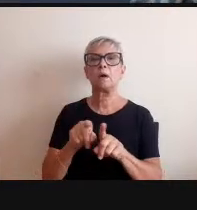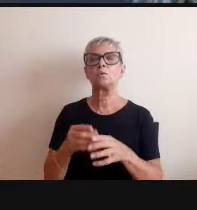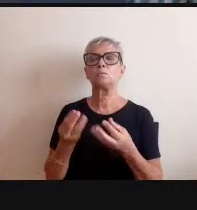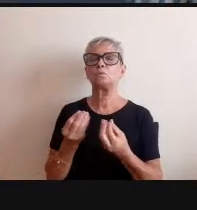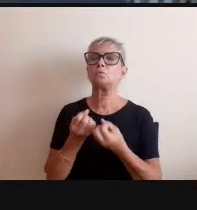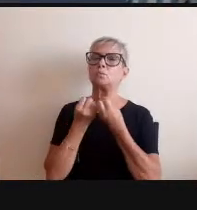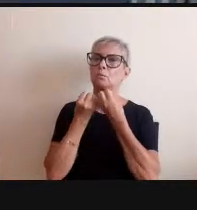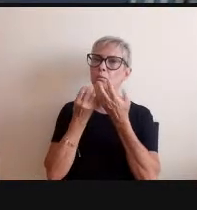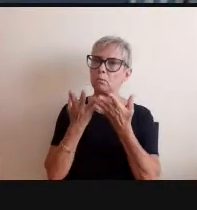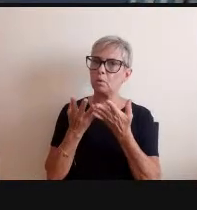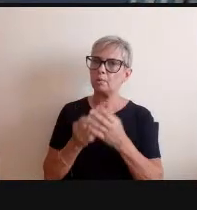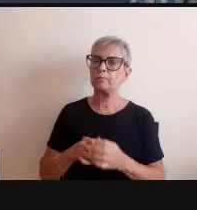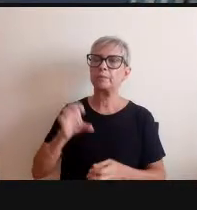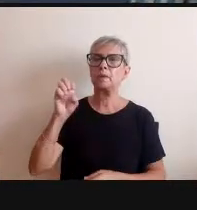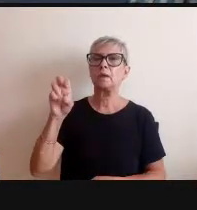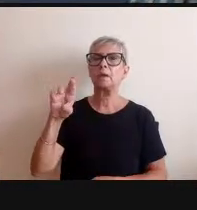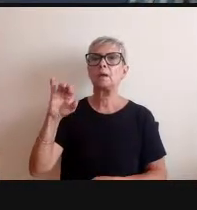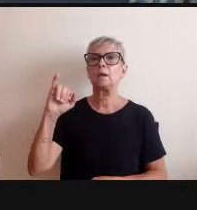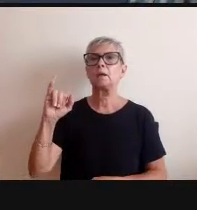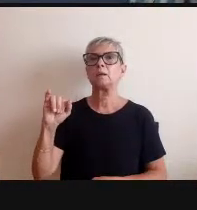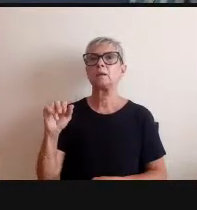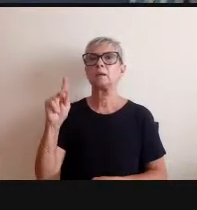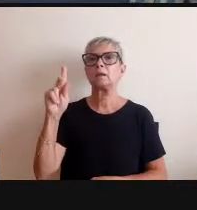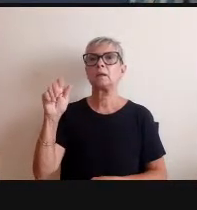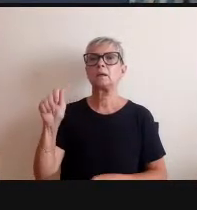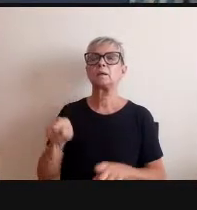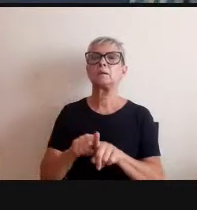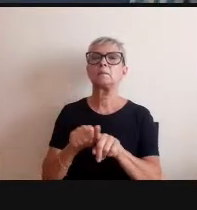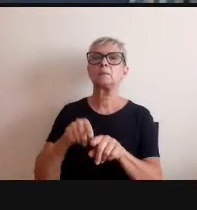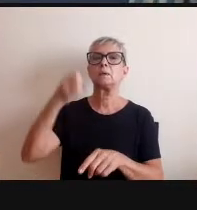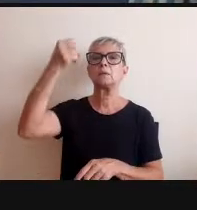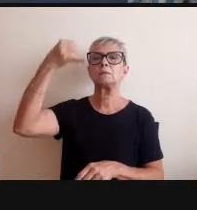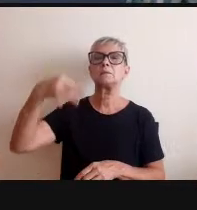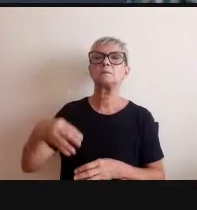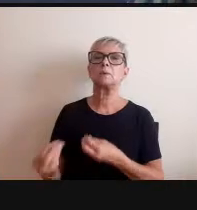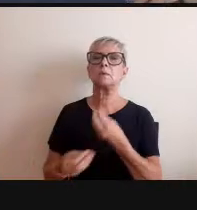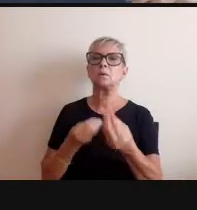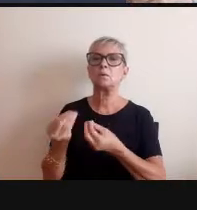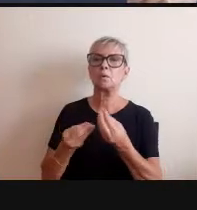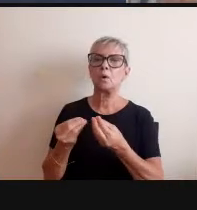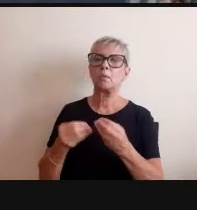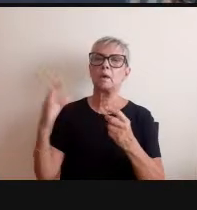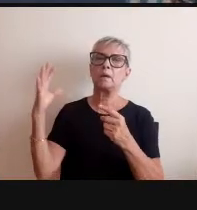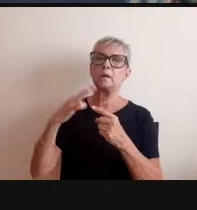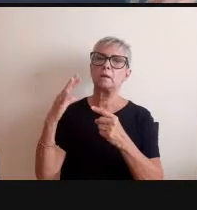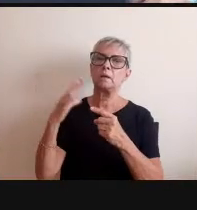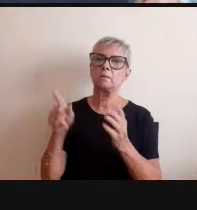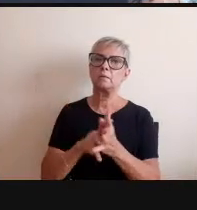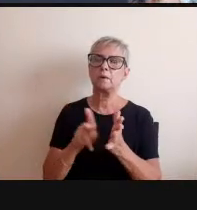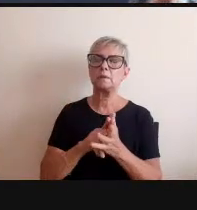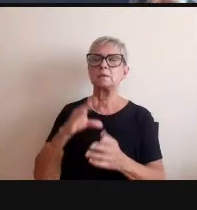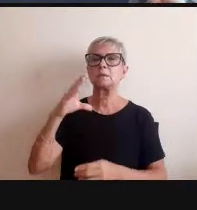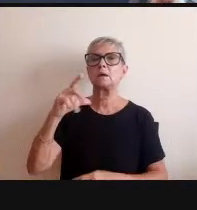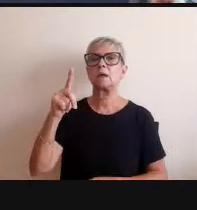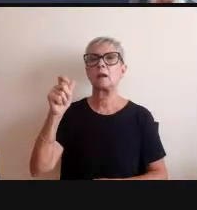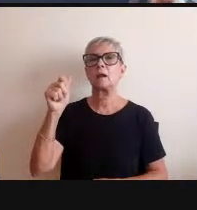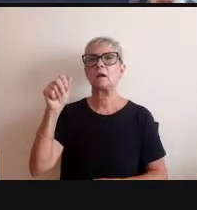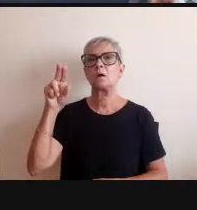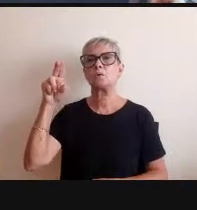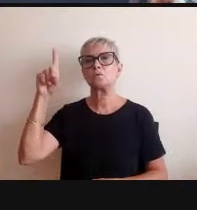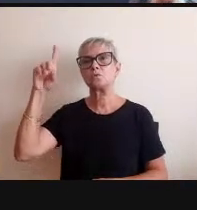Erica Servis que fala sobre essa a influência da Cláudia já teve dessa